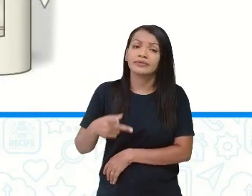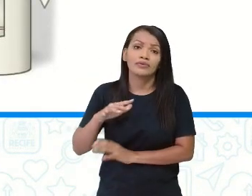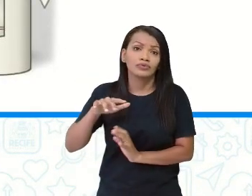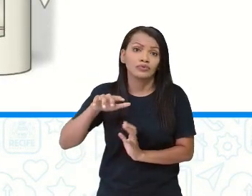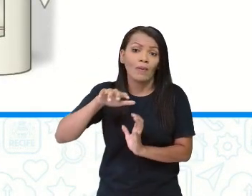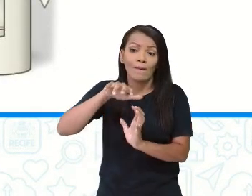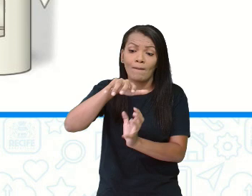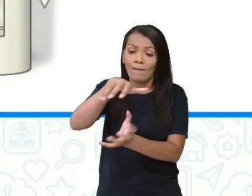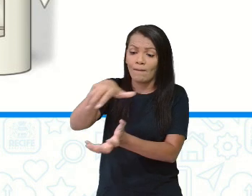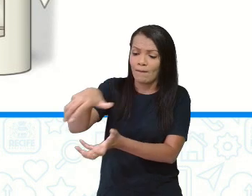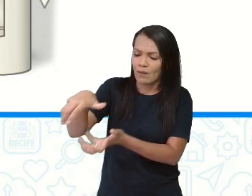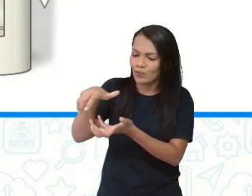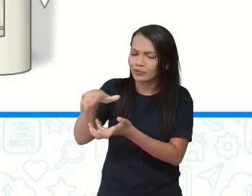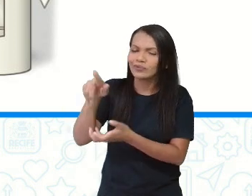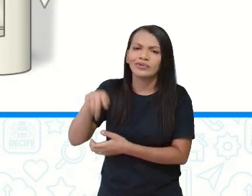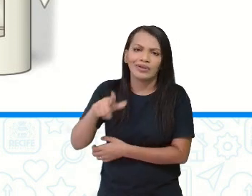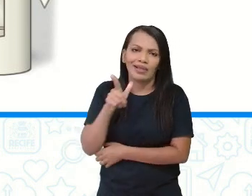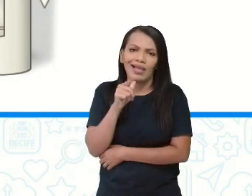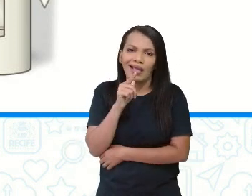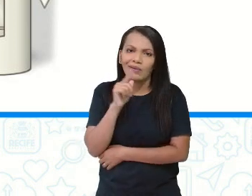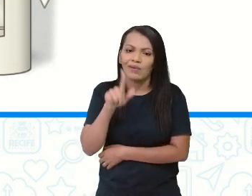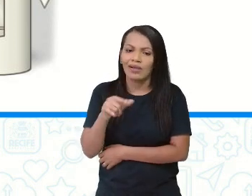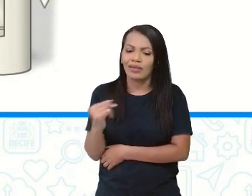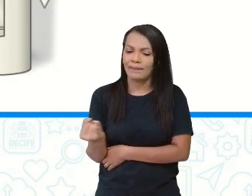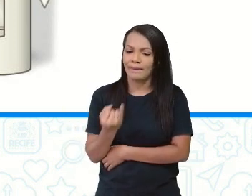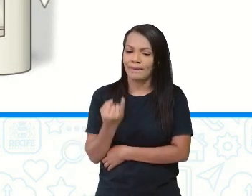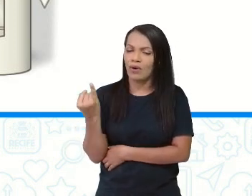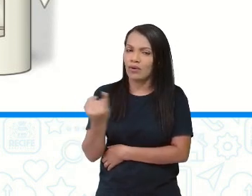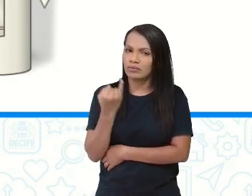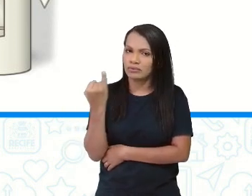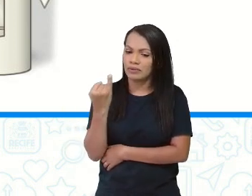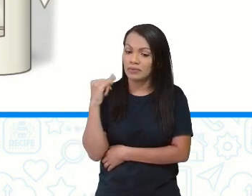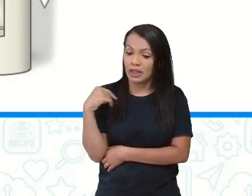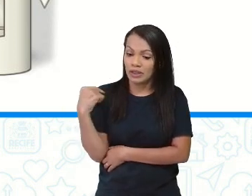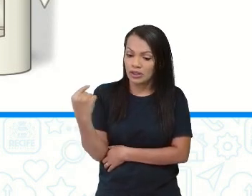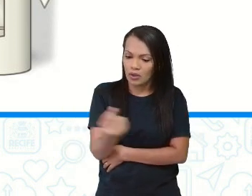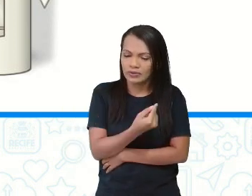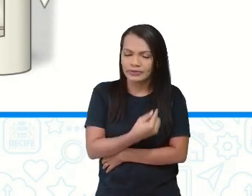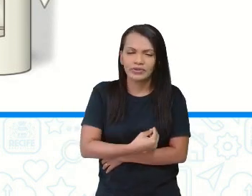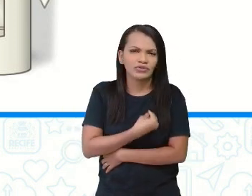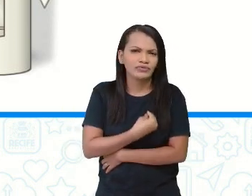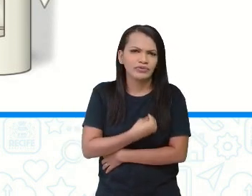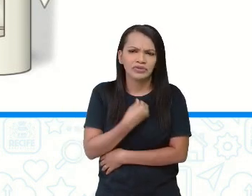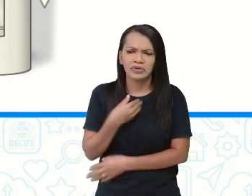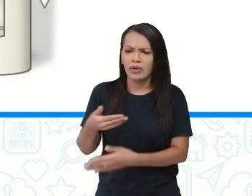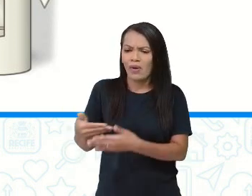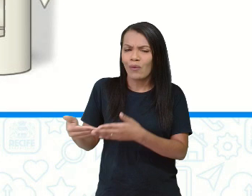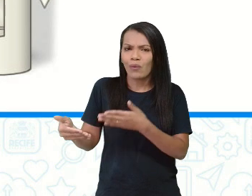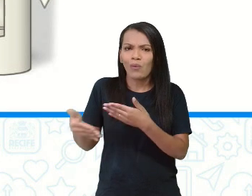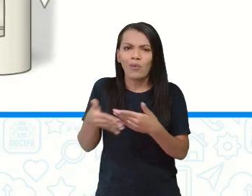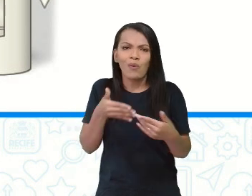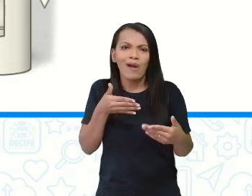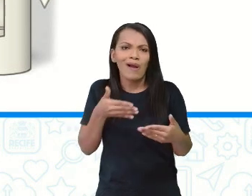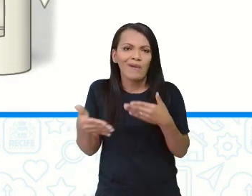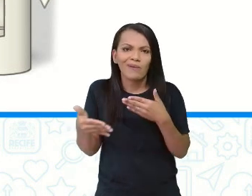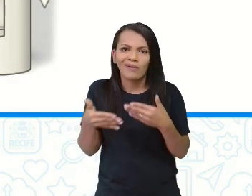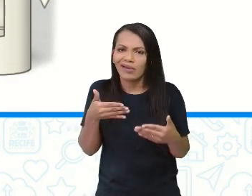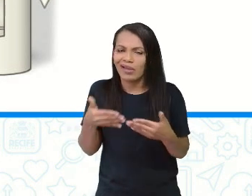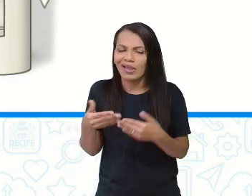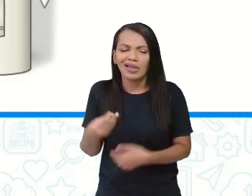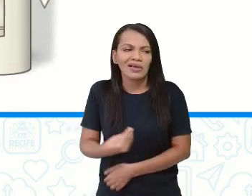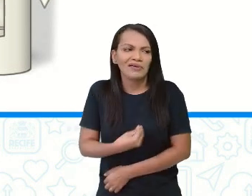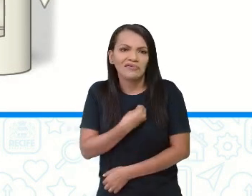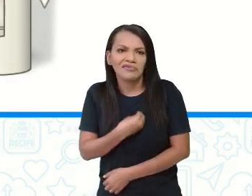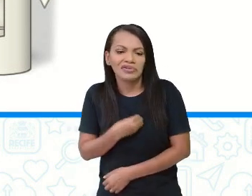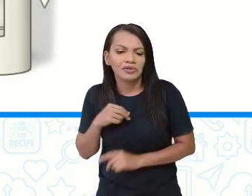E a água é essencial para a vida dos seres vivos, seja a nossa vida, a vida dos